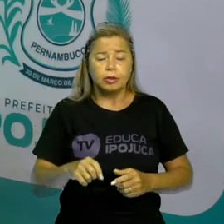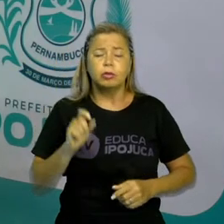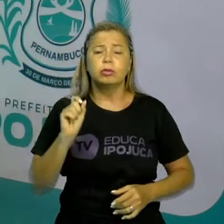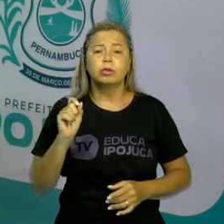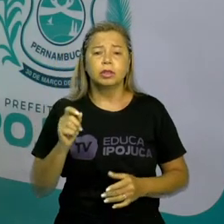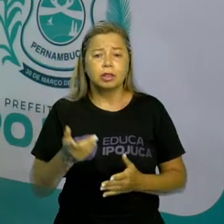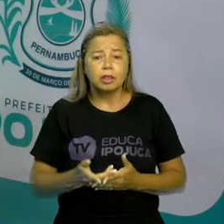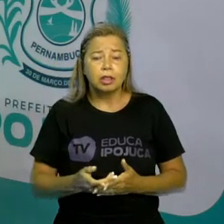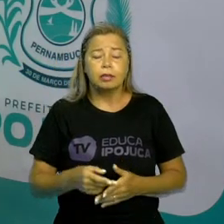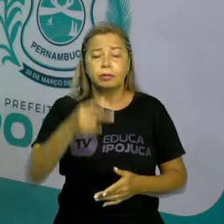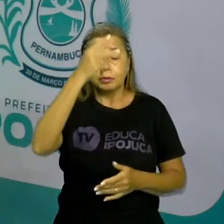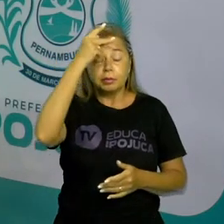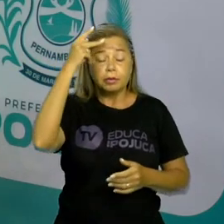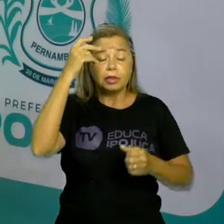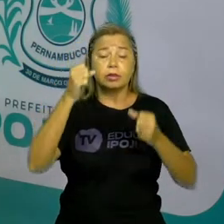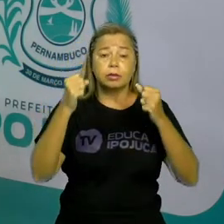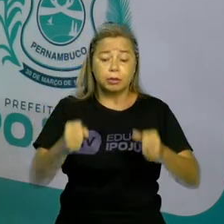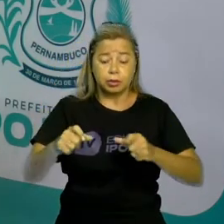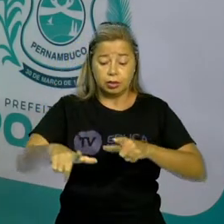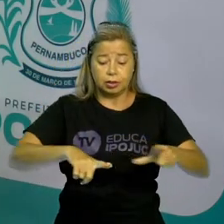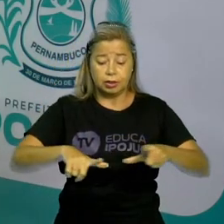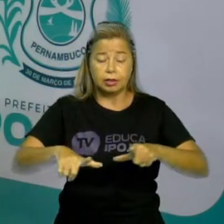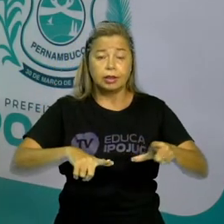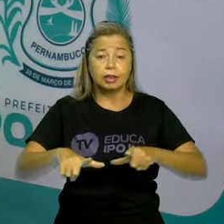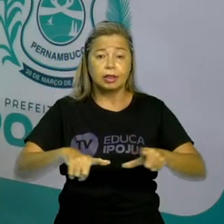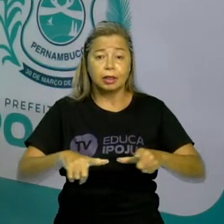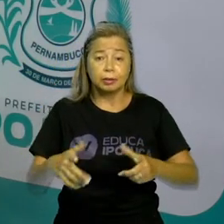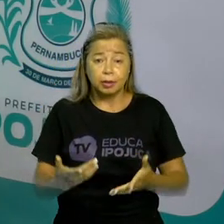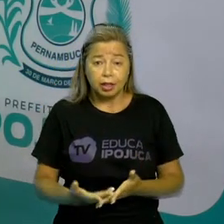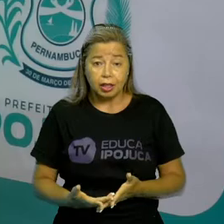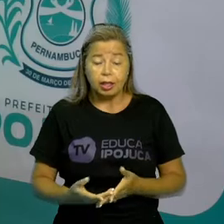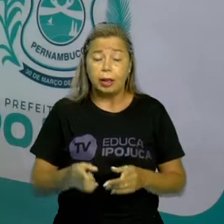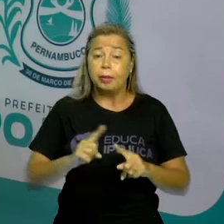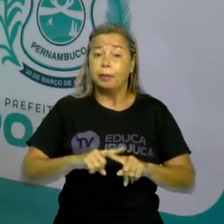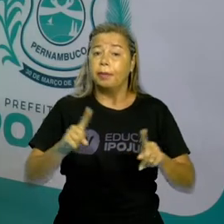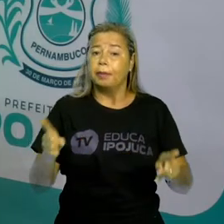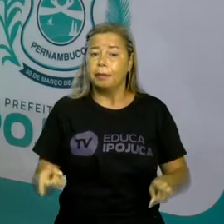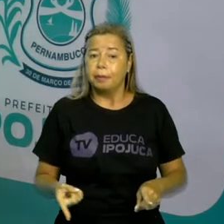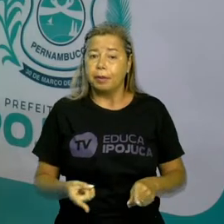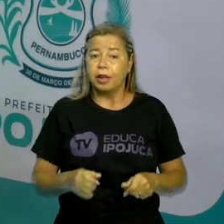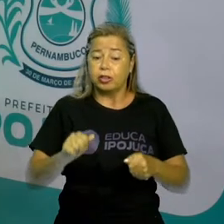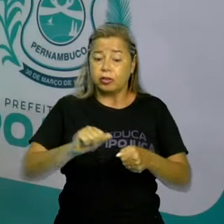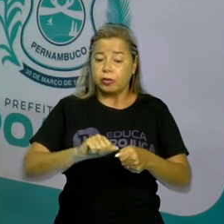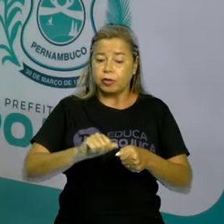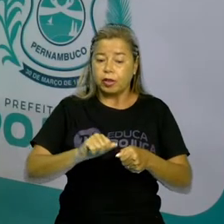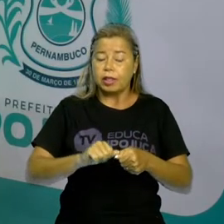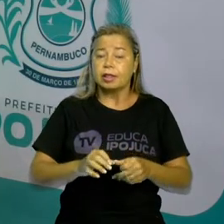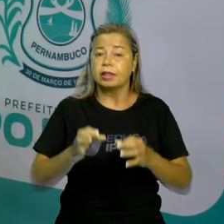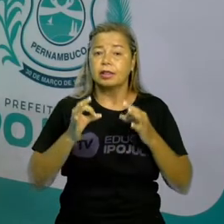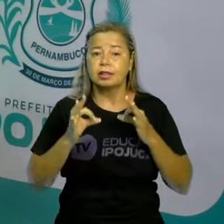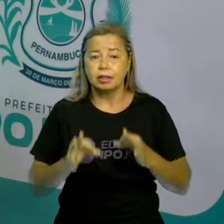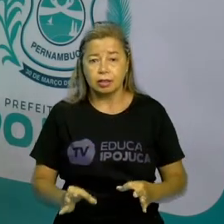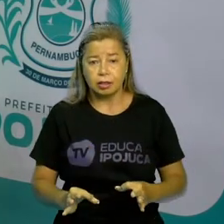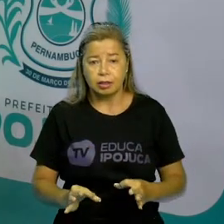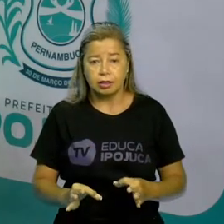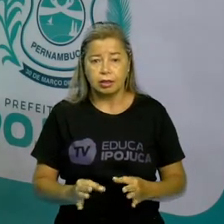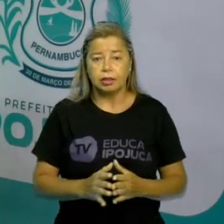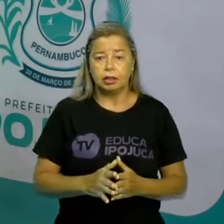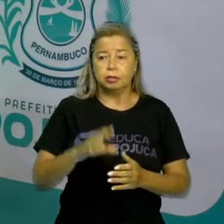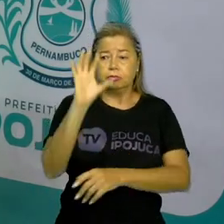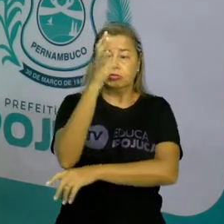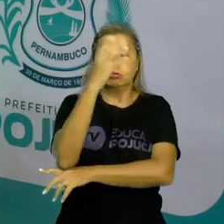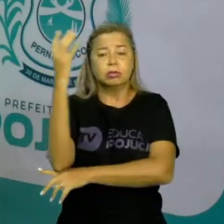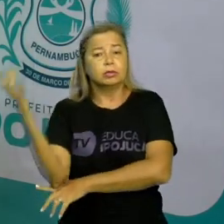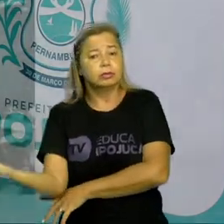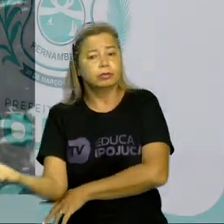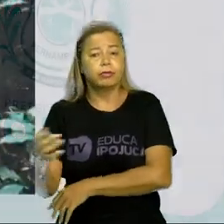desde que não provoque nenhum impacto que não possa ser recuperado. A gente tem um exemplo aqui